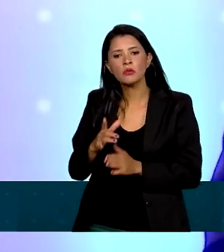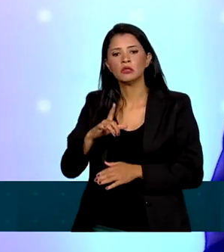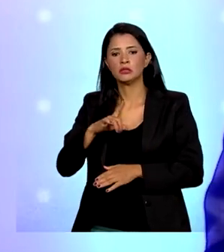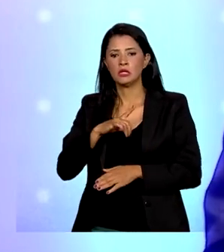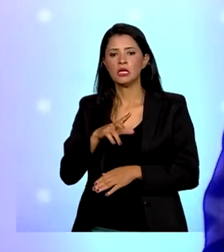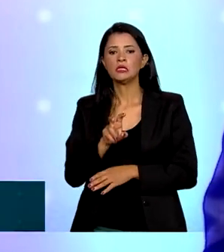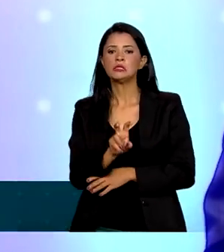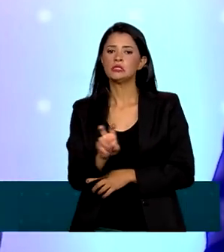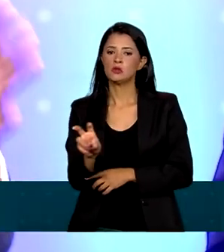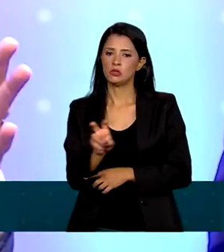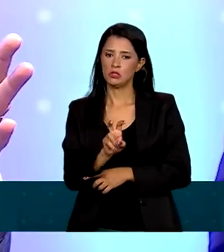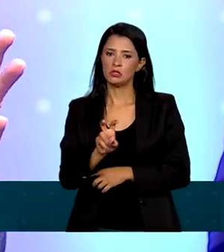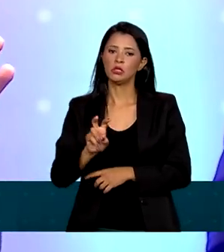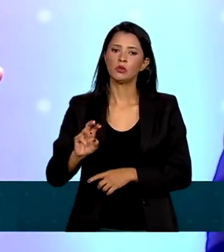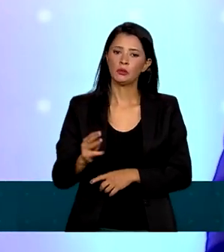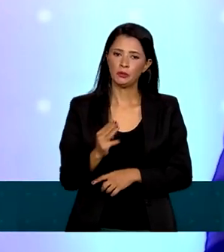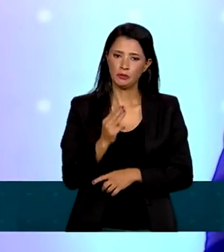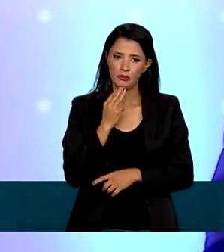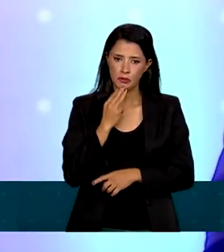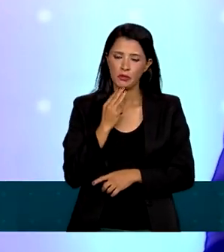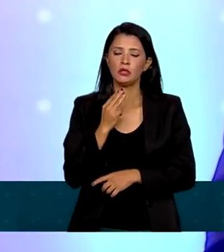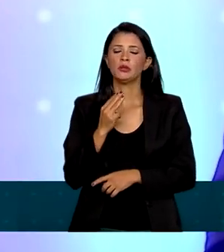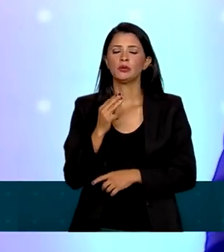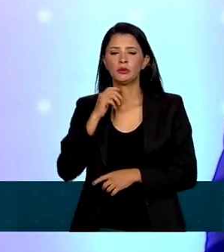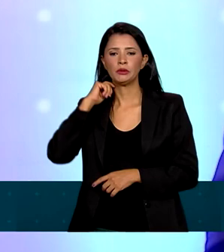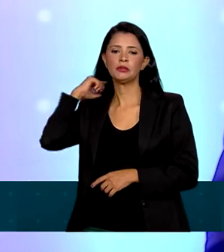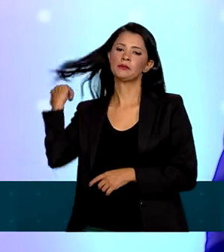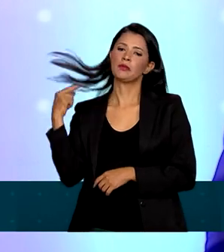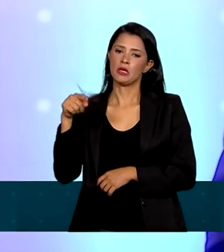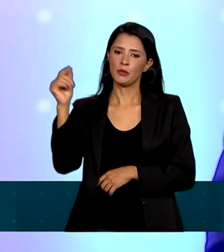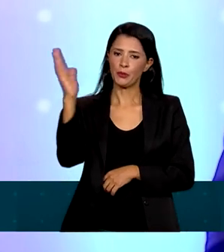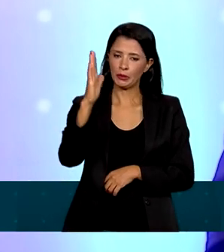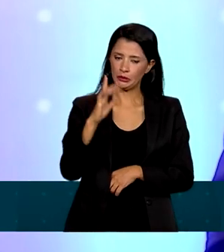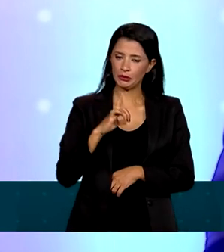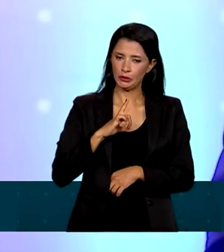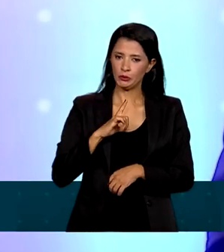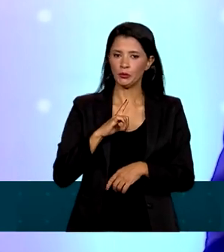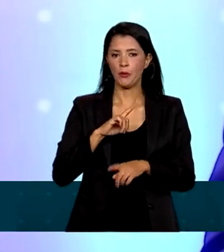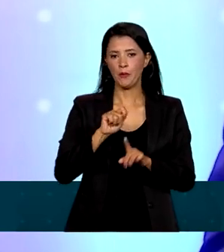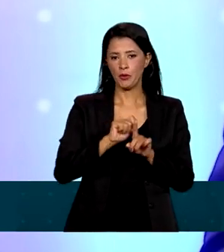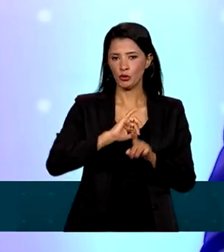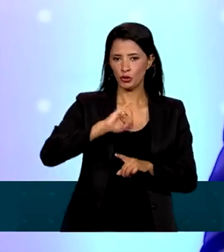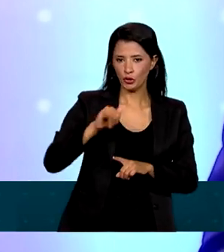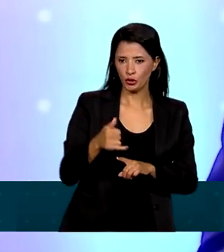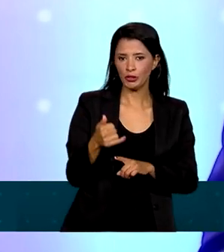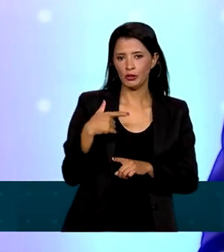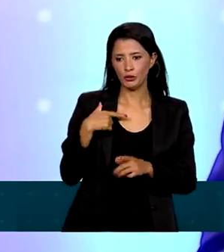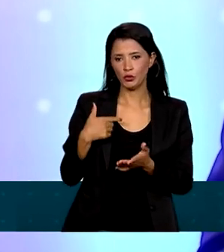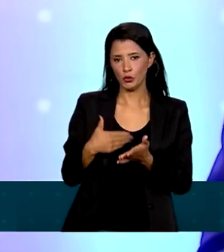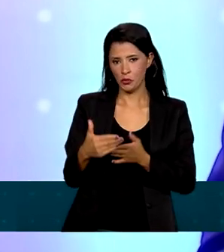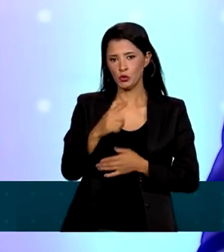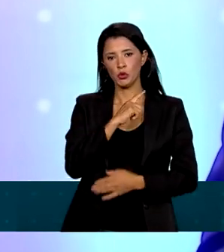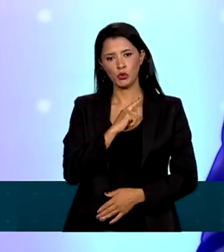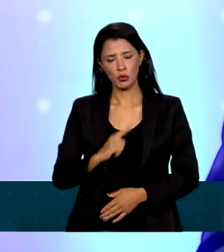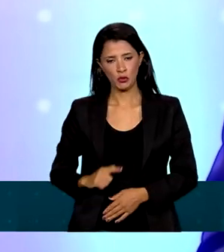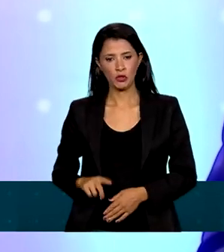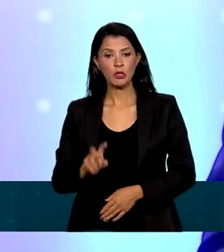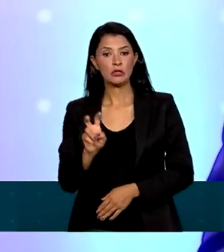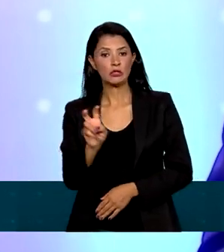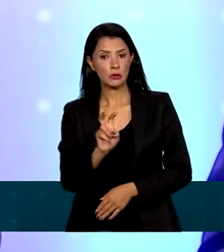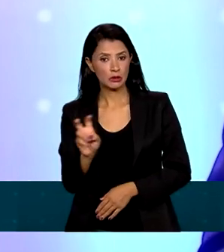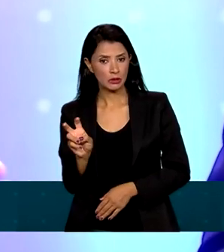55 milhões, esse é o Brasil que recebemos em janeiro, 55 milhões de pessoas